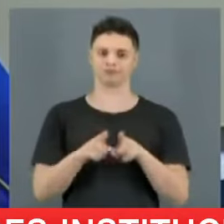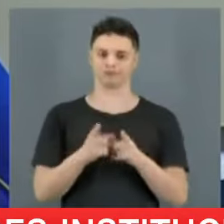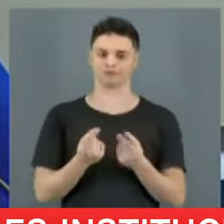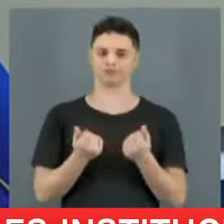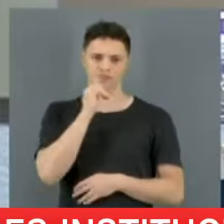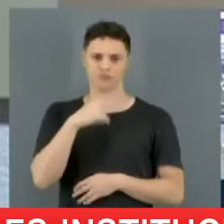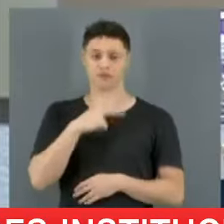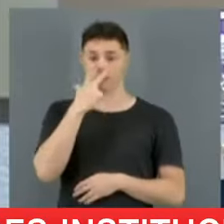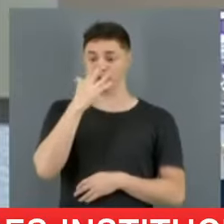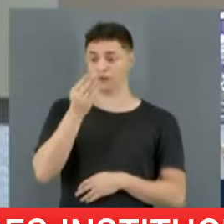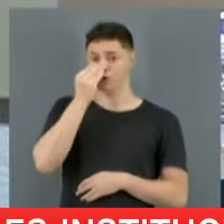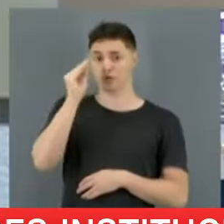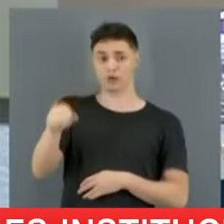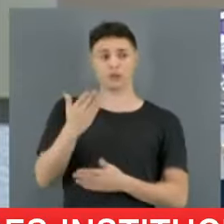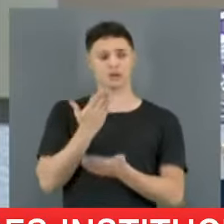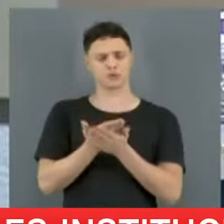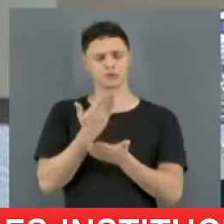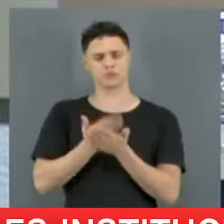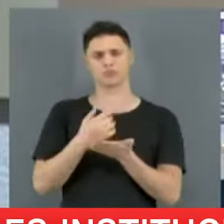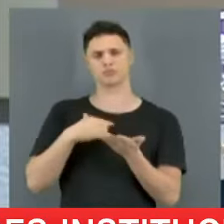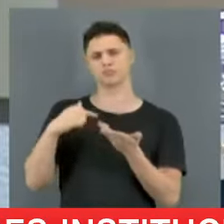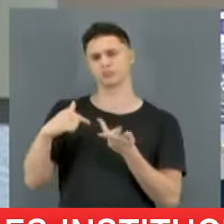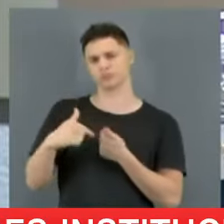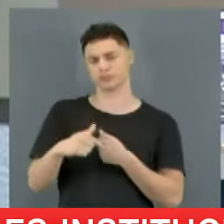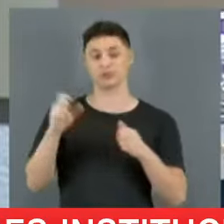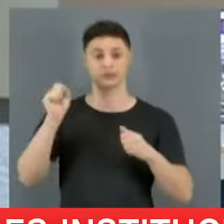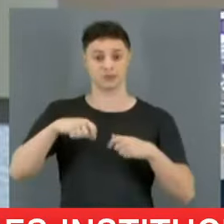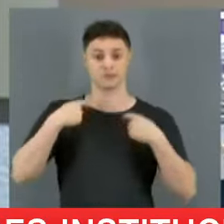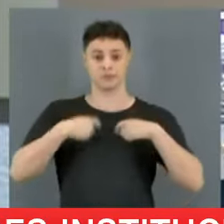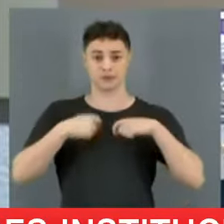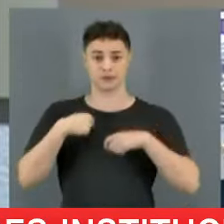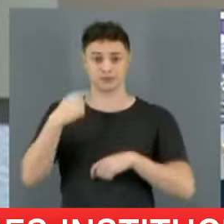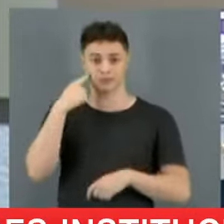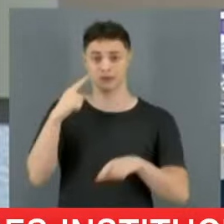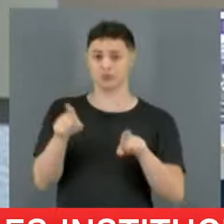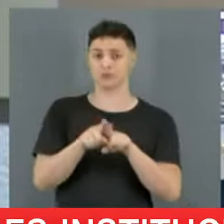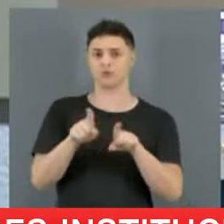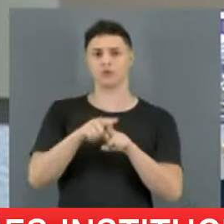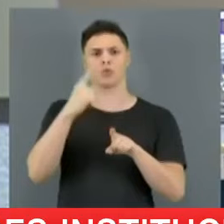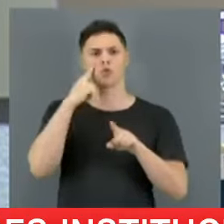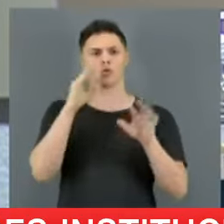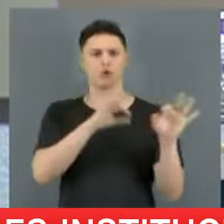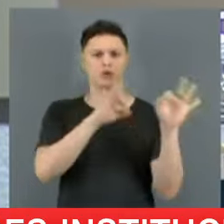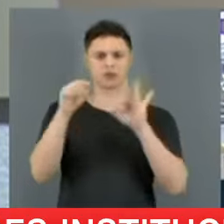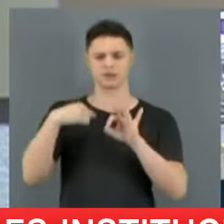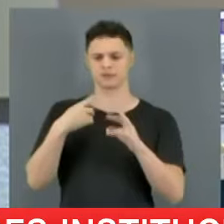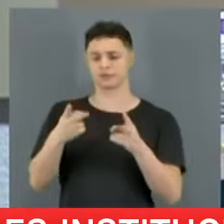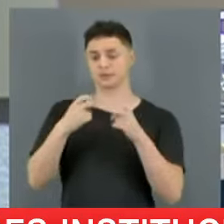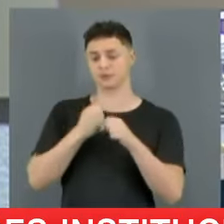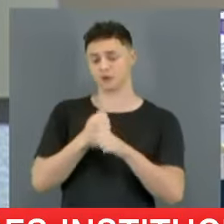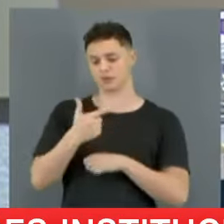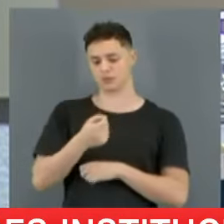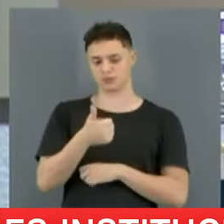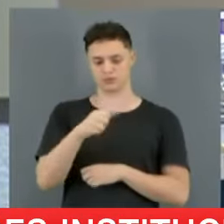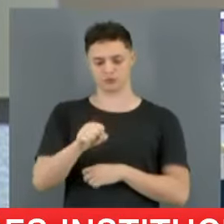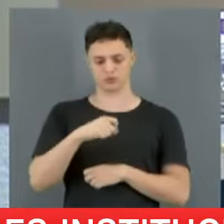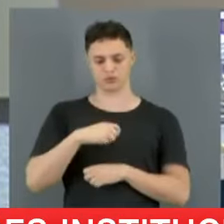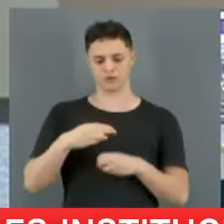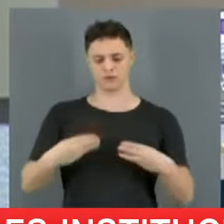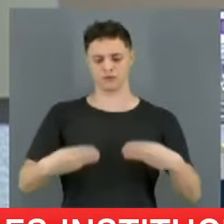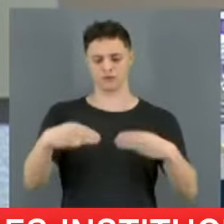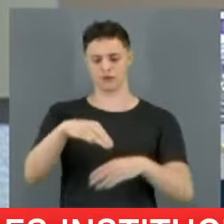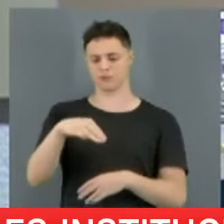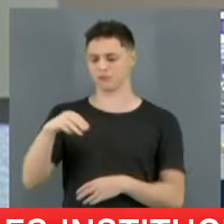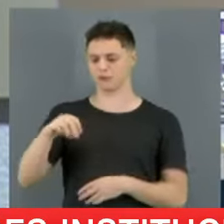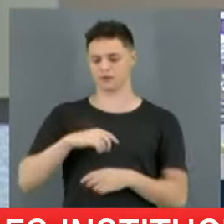o que os especialistas dizem é que essa privatização, mesmo não sendo da própria faixa ou da areia logo na frente do mar, ela permitiria